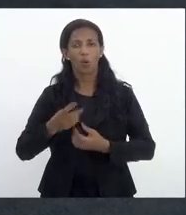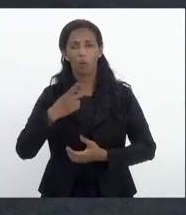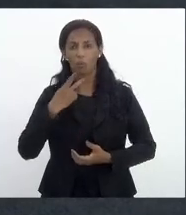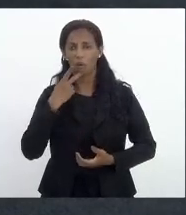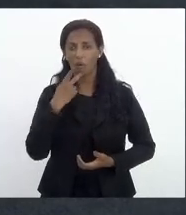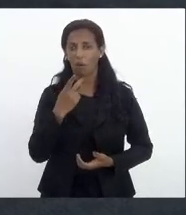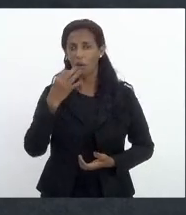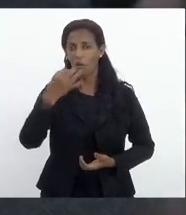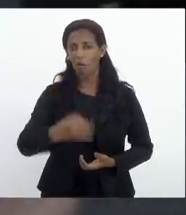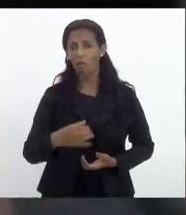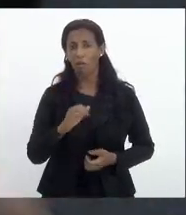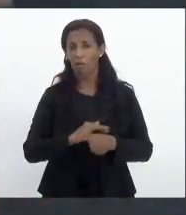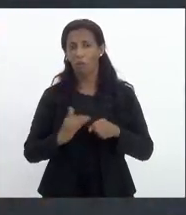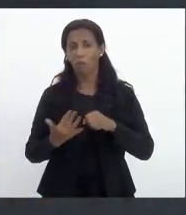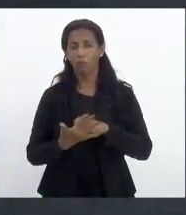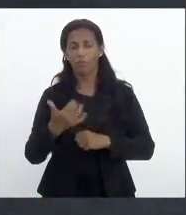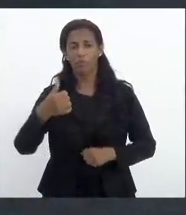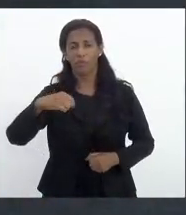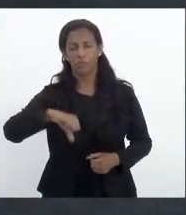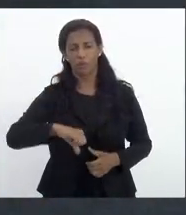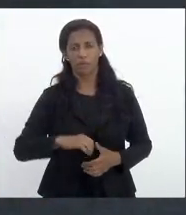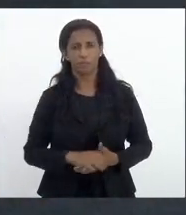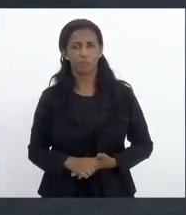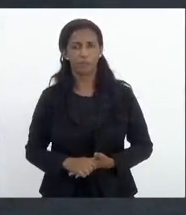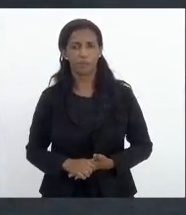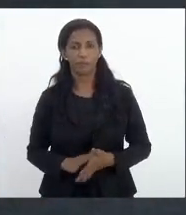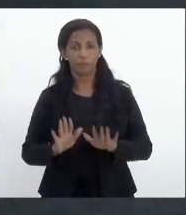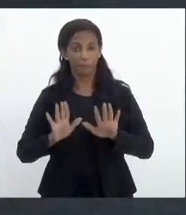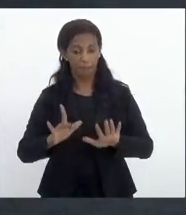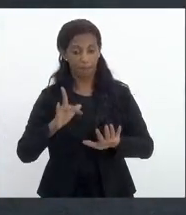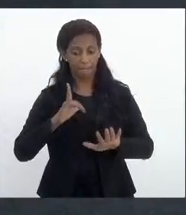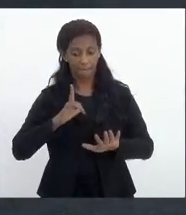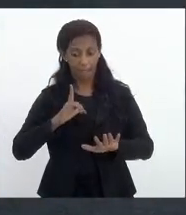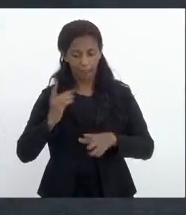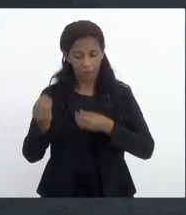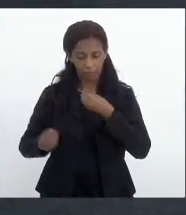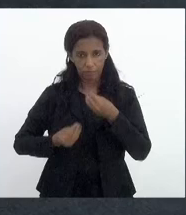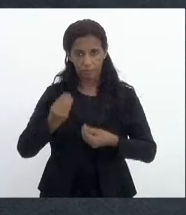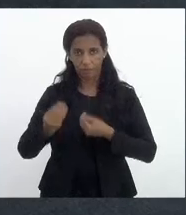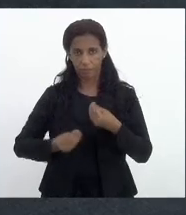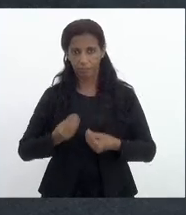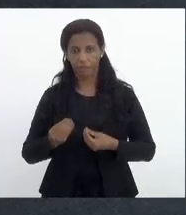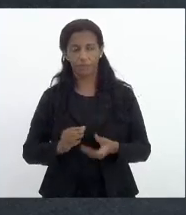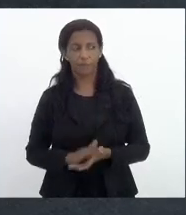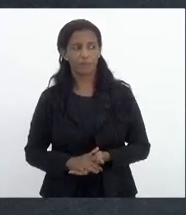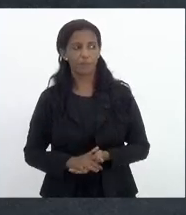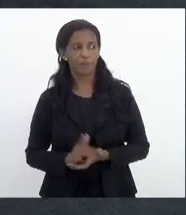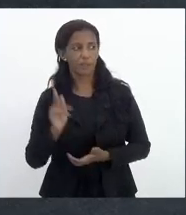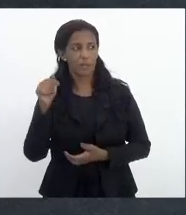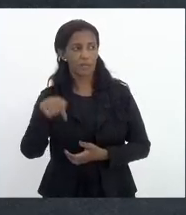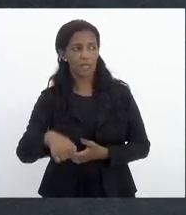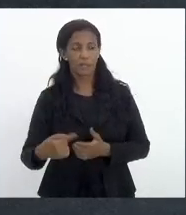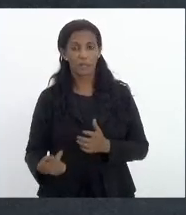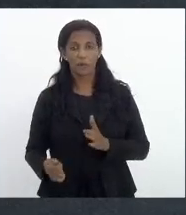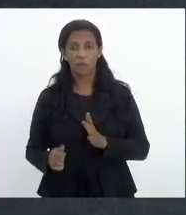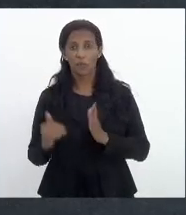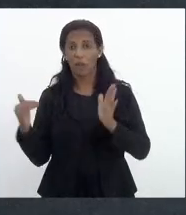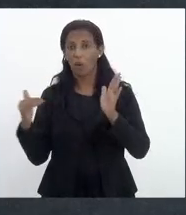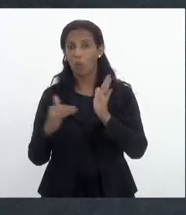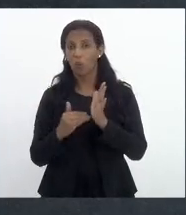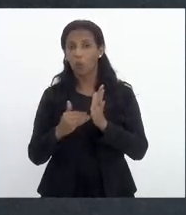da covid-19 mas tendo em vista que esta foi a última